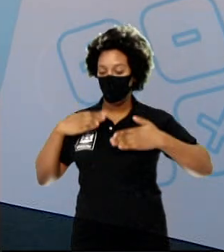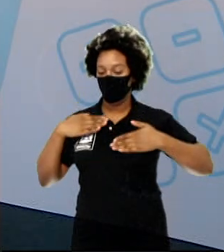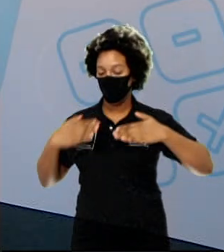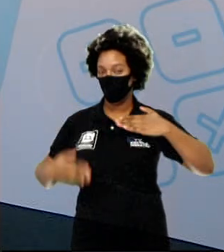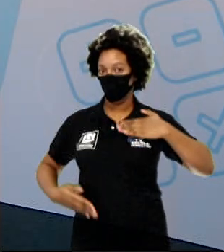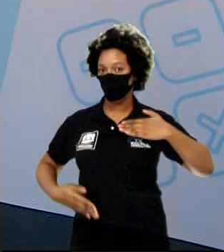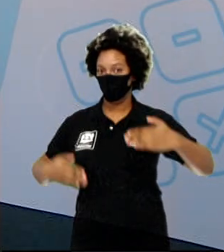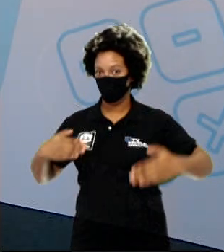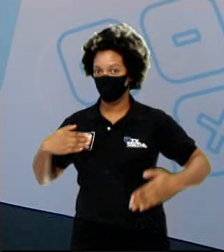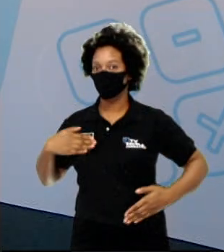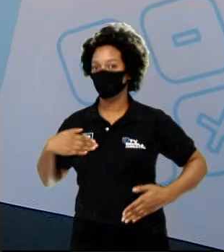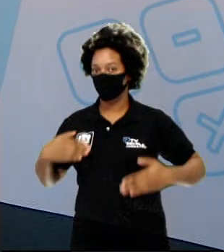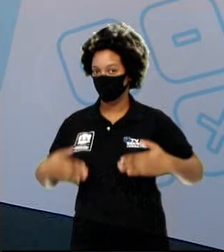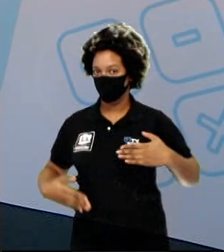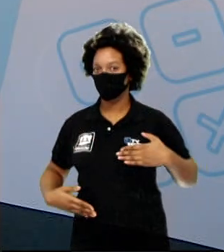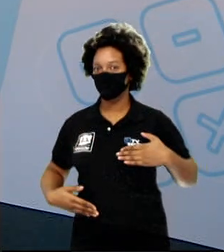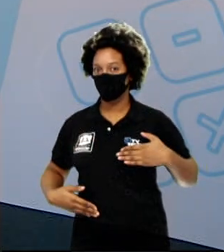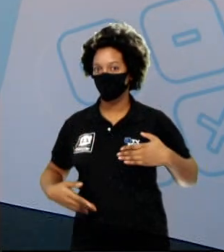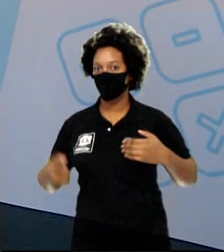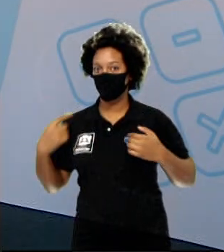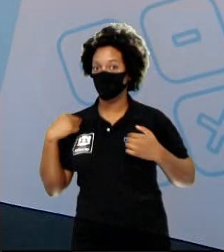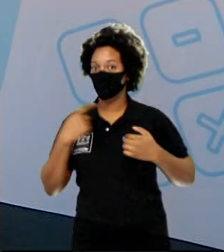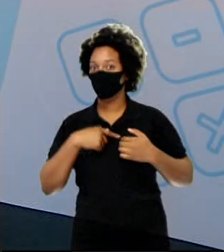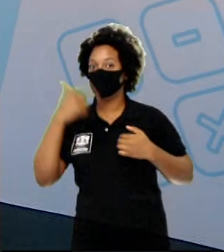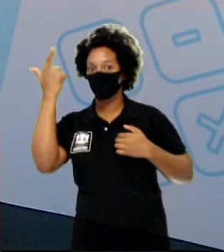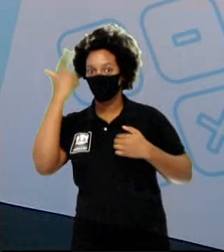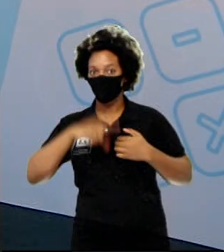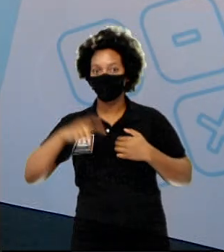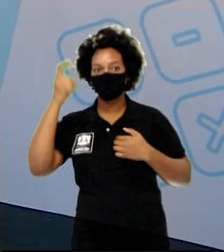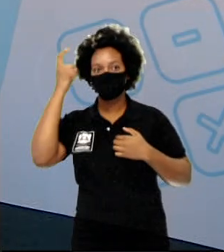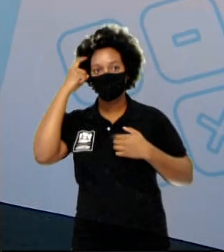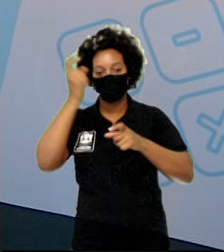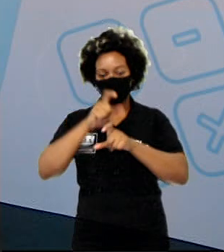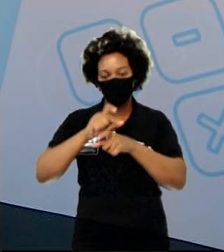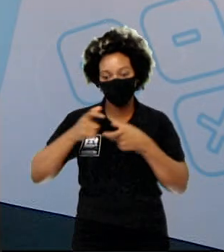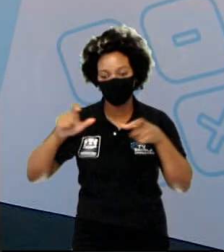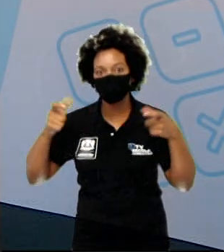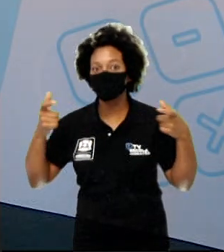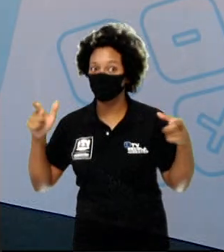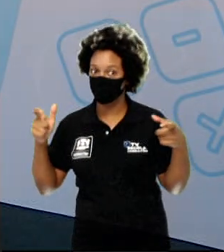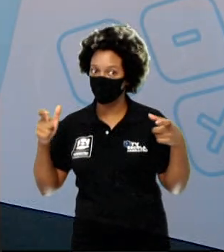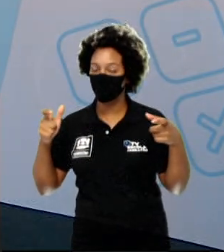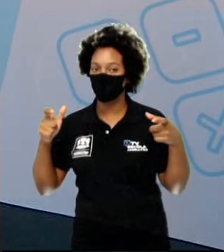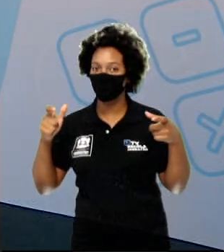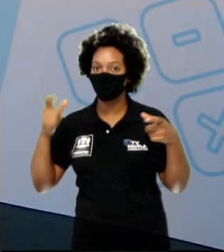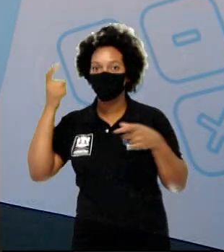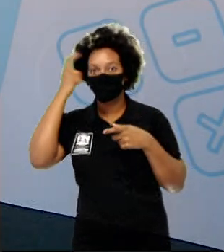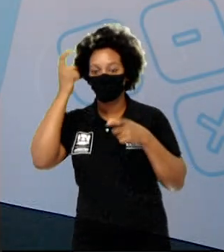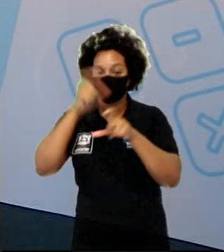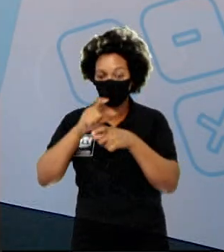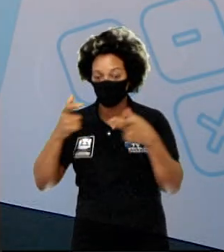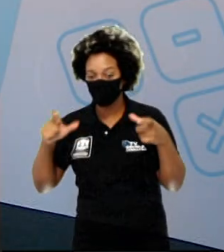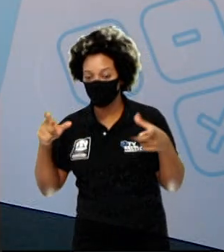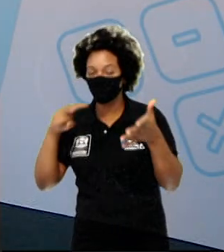proporção ao resto do corpo, o nosso cérebro é bem grande. E cérebro grande significa